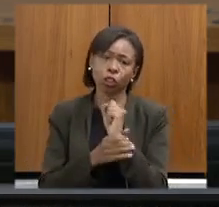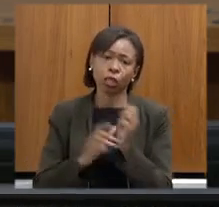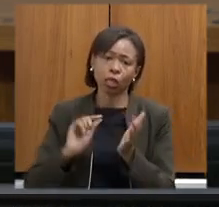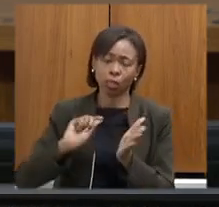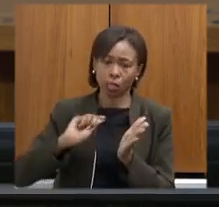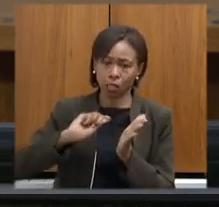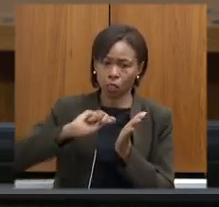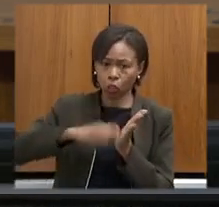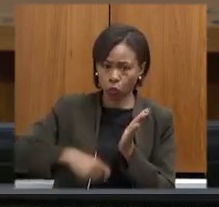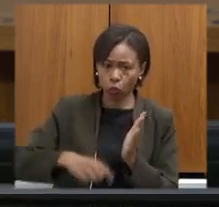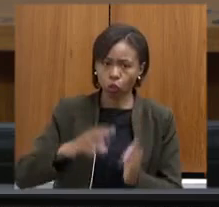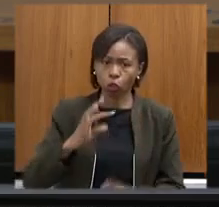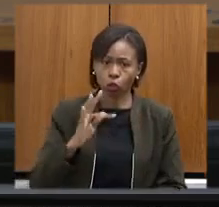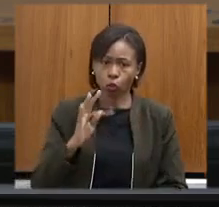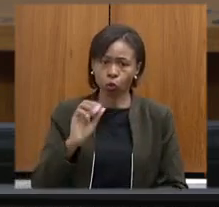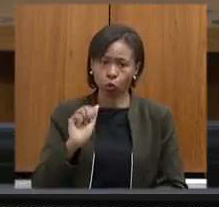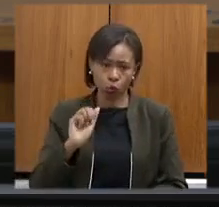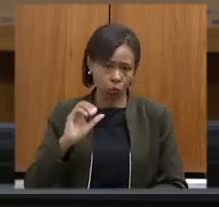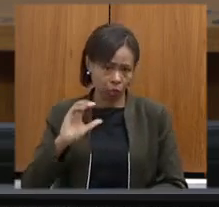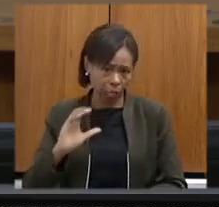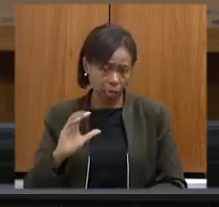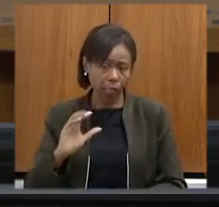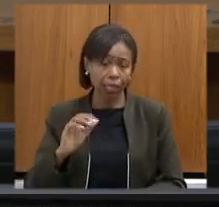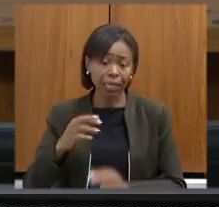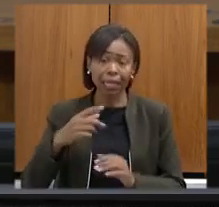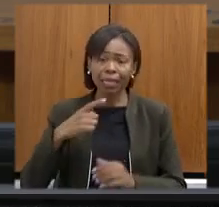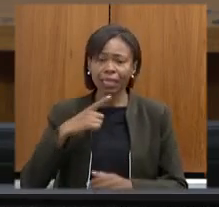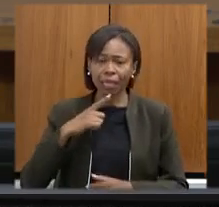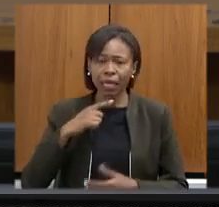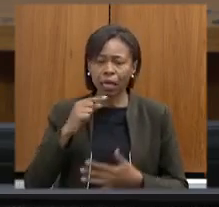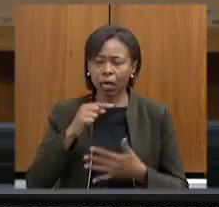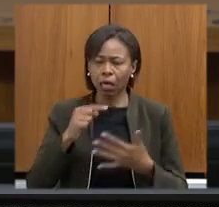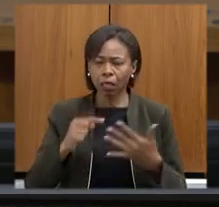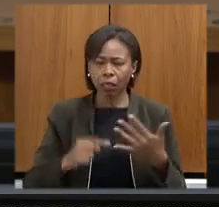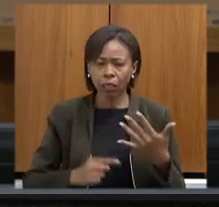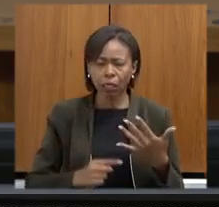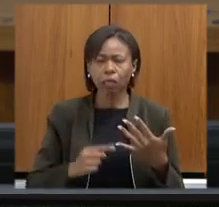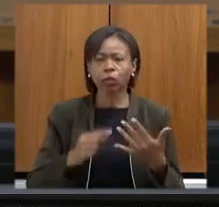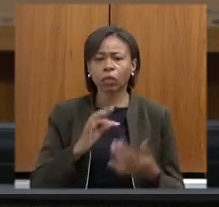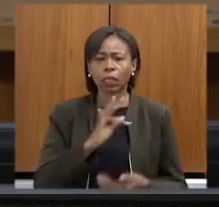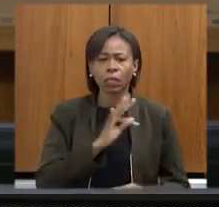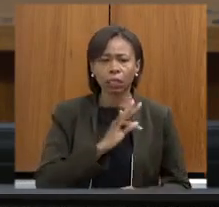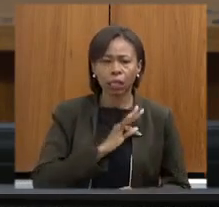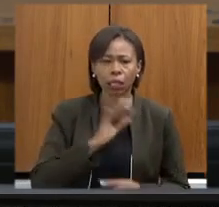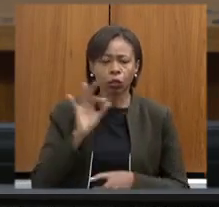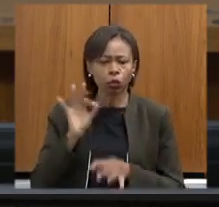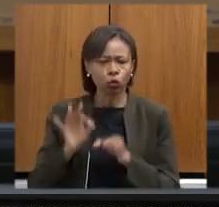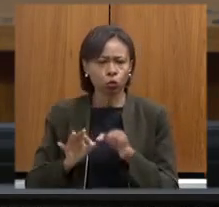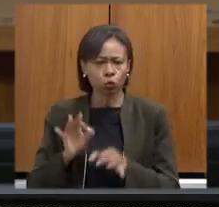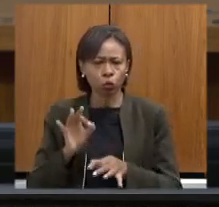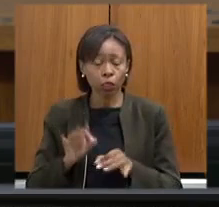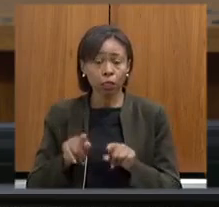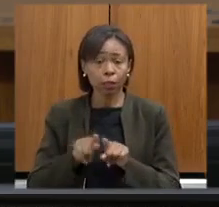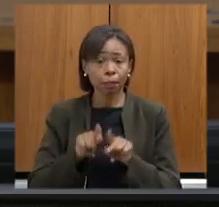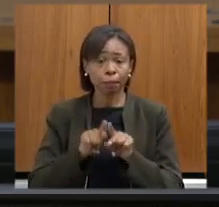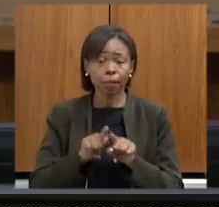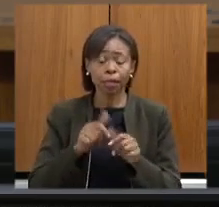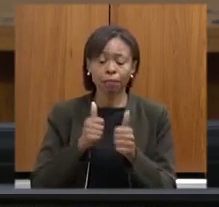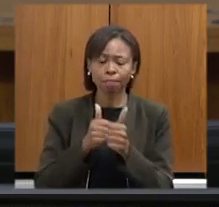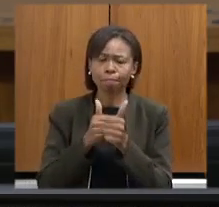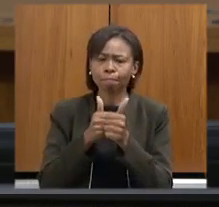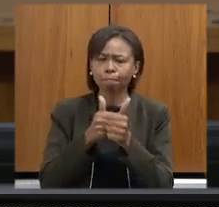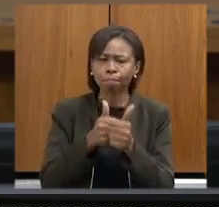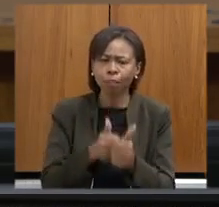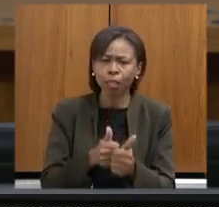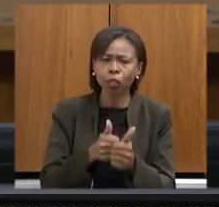dos taques com os critérios técnicos e jurídicos e também o acompanhamento efetivo de todos